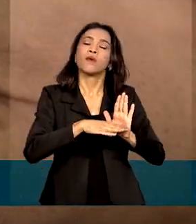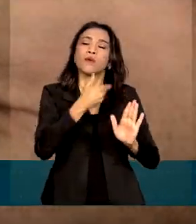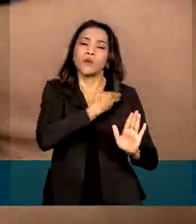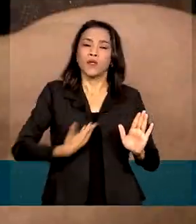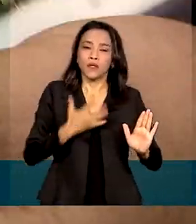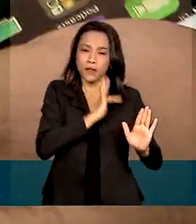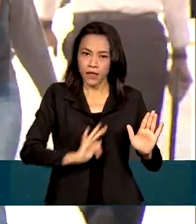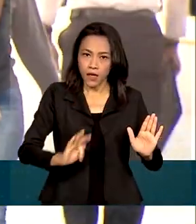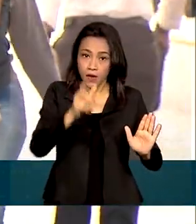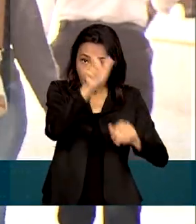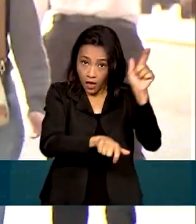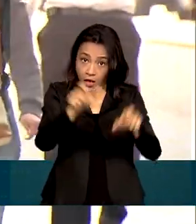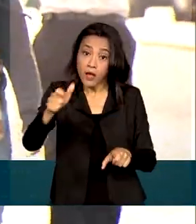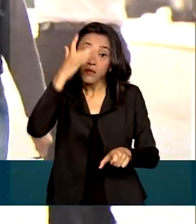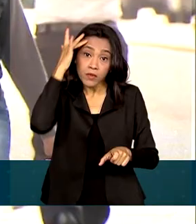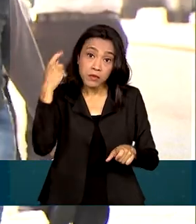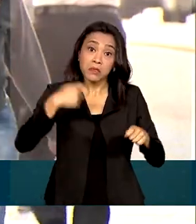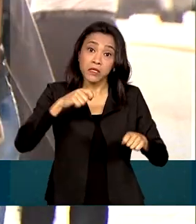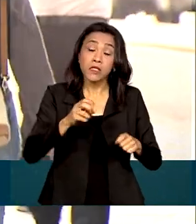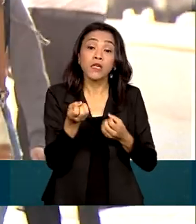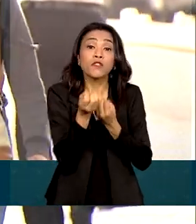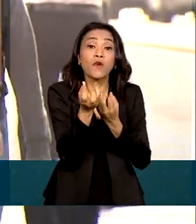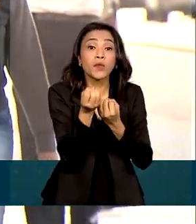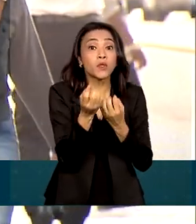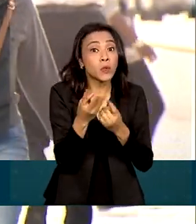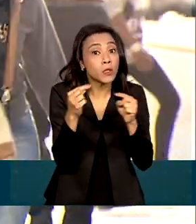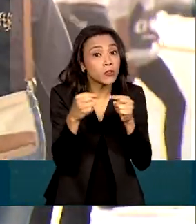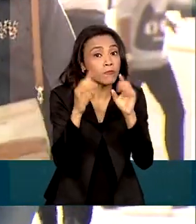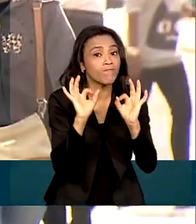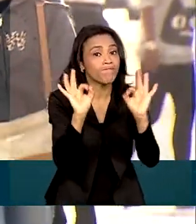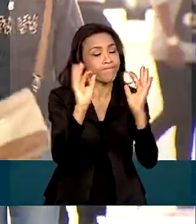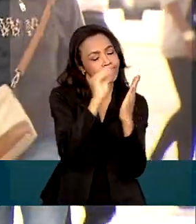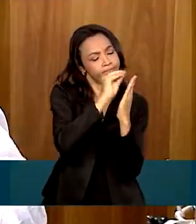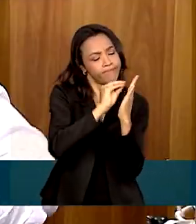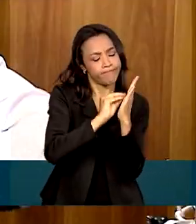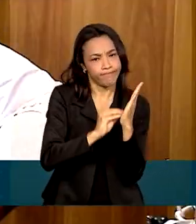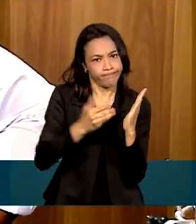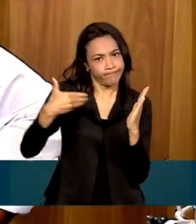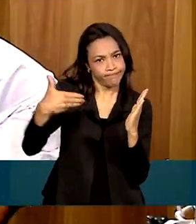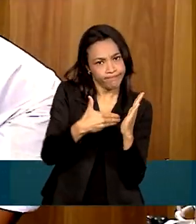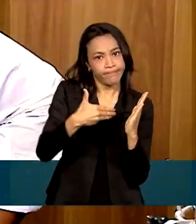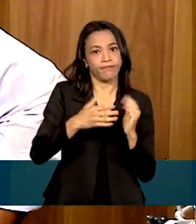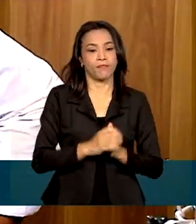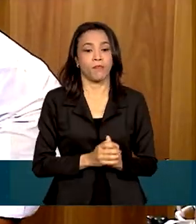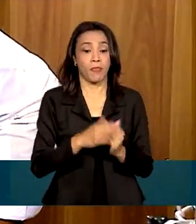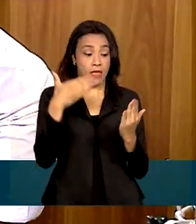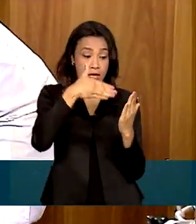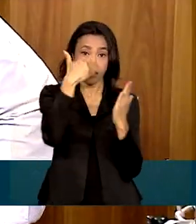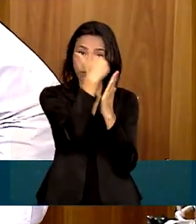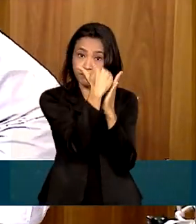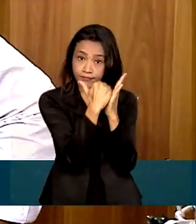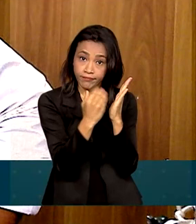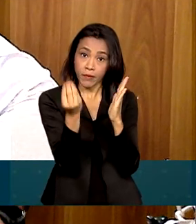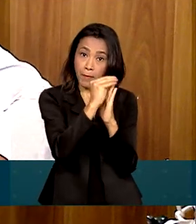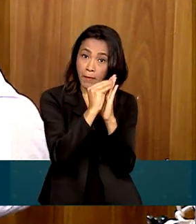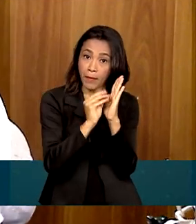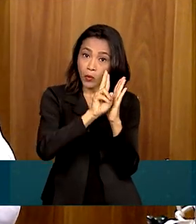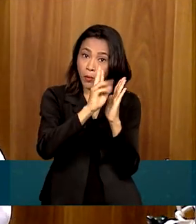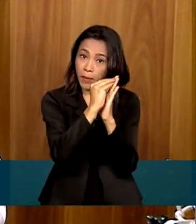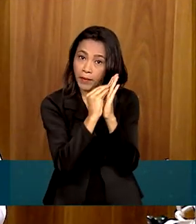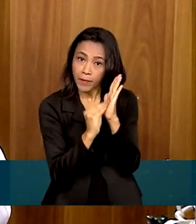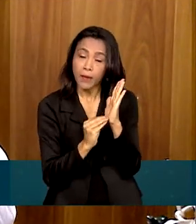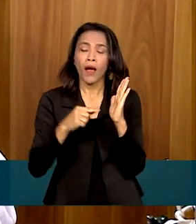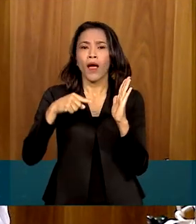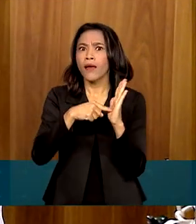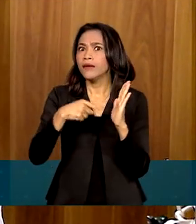os beneficiários devem manter os dados atualizados no Cadastro Único. O Cadastro Único é a porta de entrada de